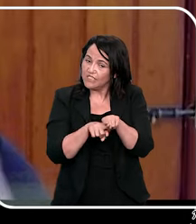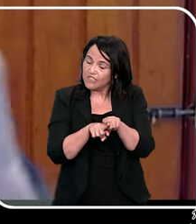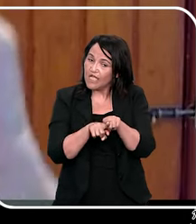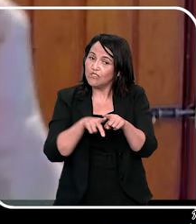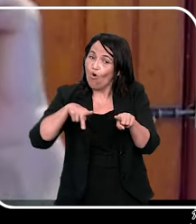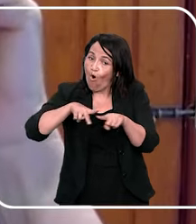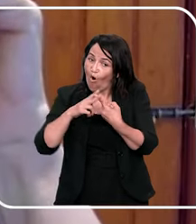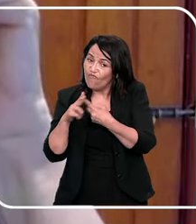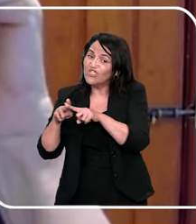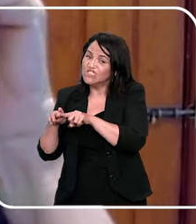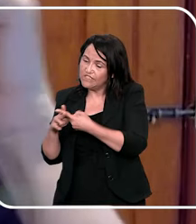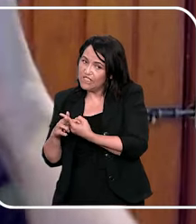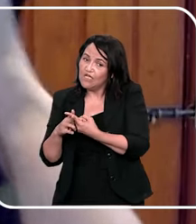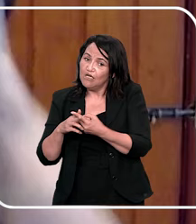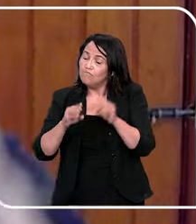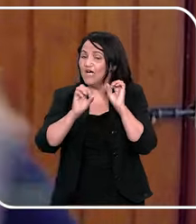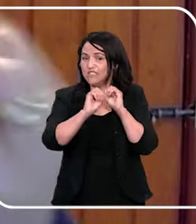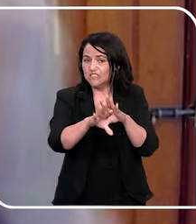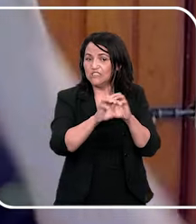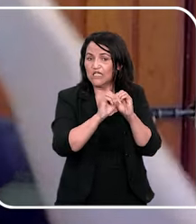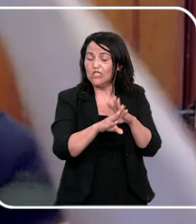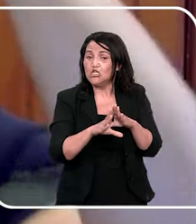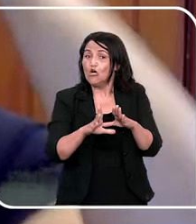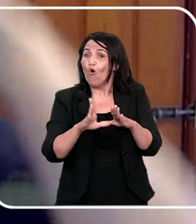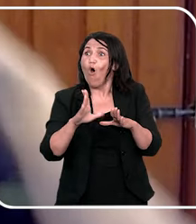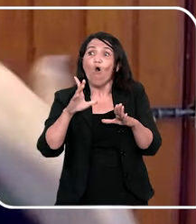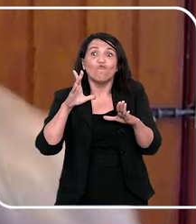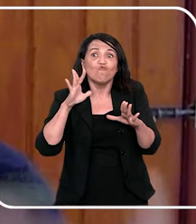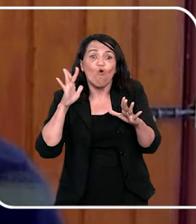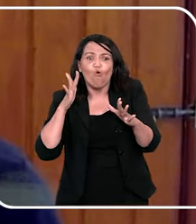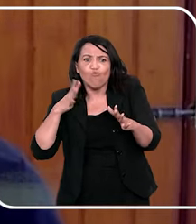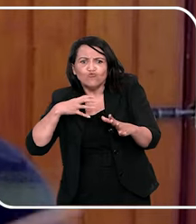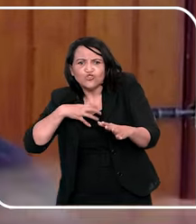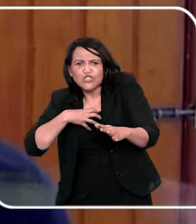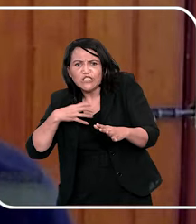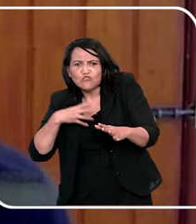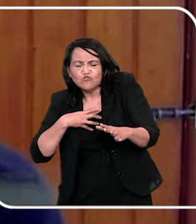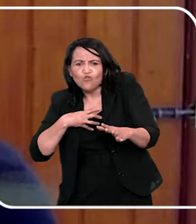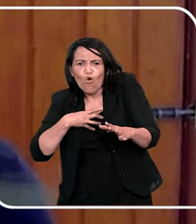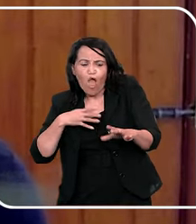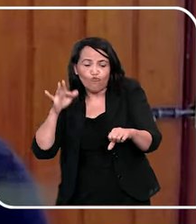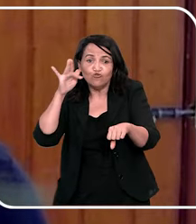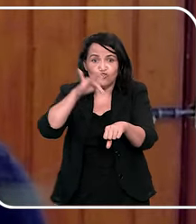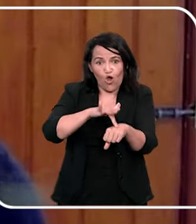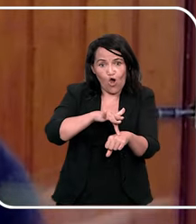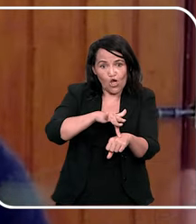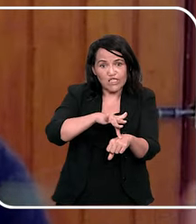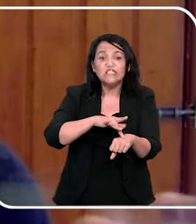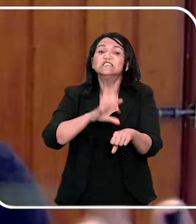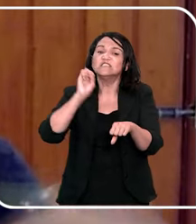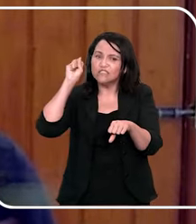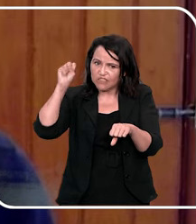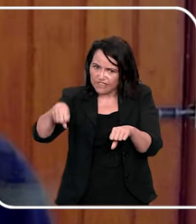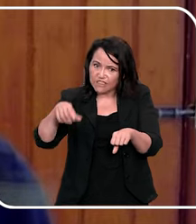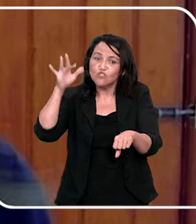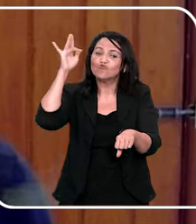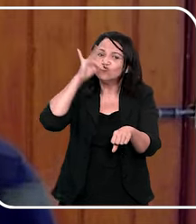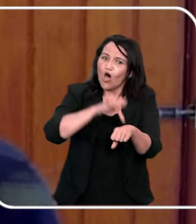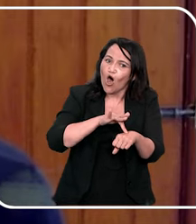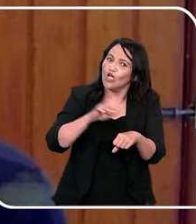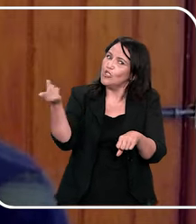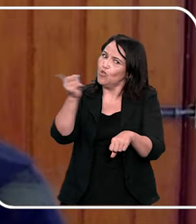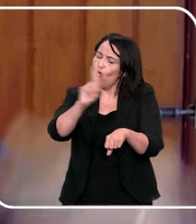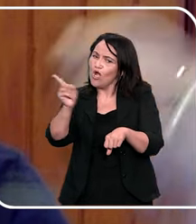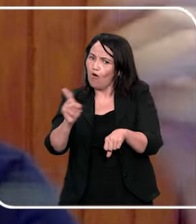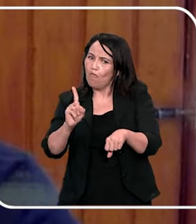também tenho oficinas para fazer com crianças de maneira muito lúdica, que é o toque do sim e do não, que você pode fazer na sua casa com a criança,